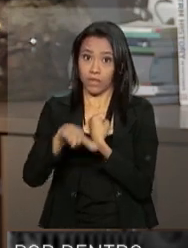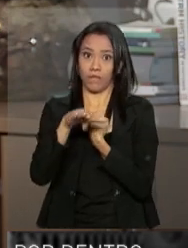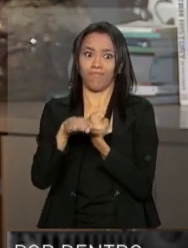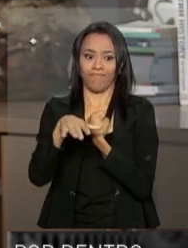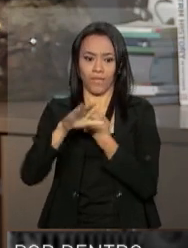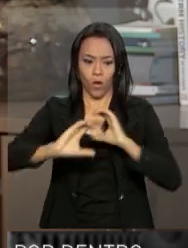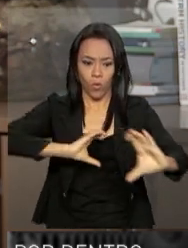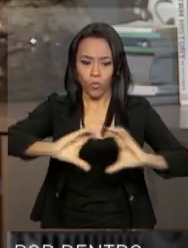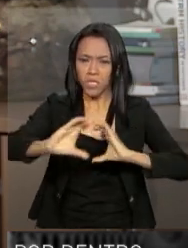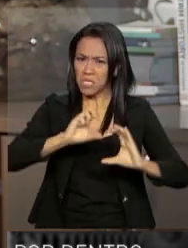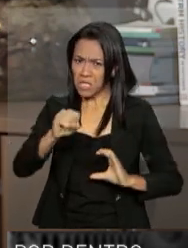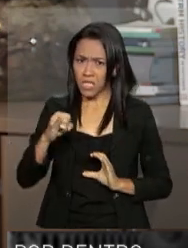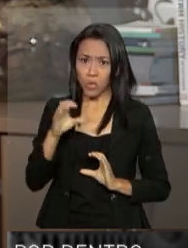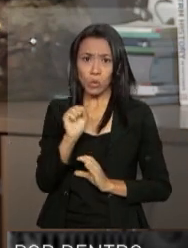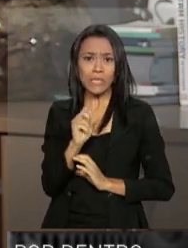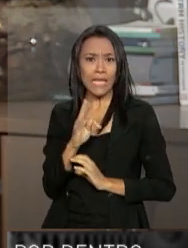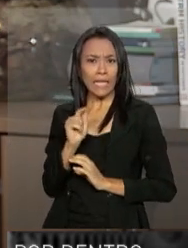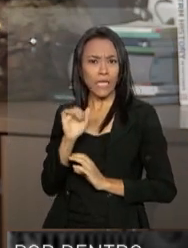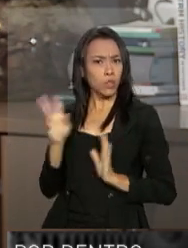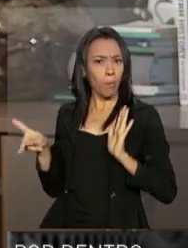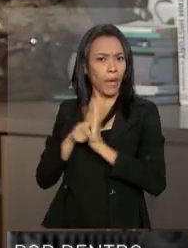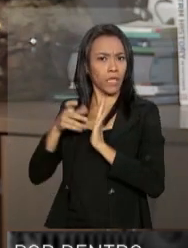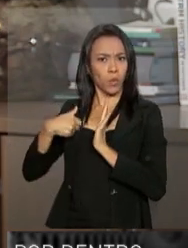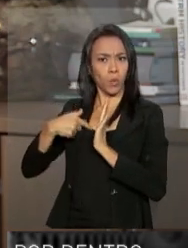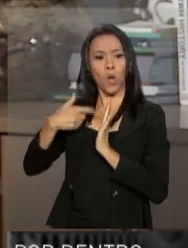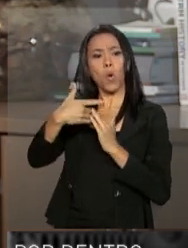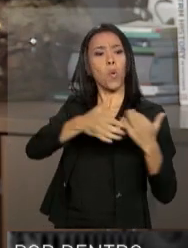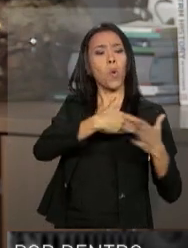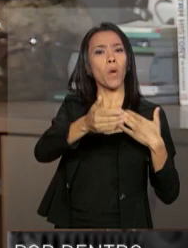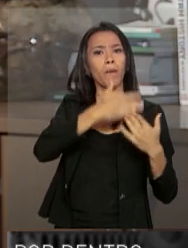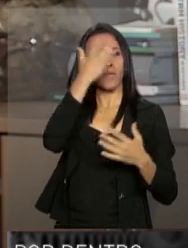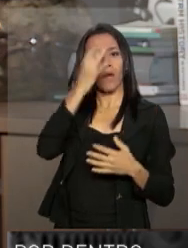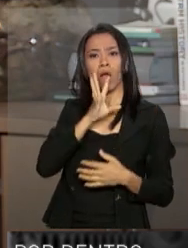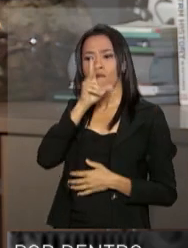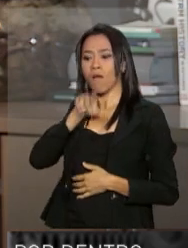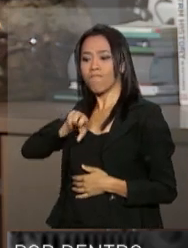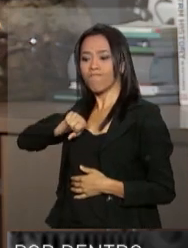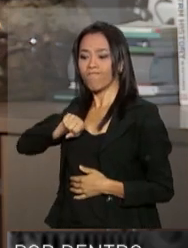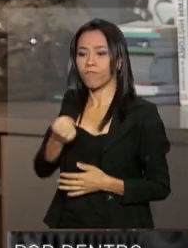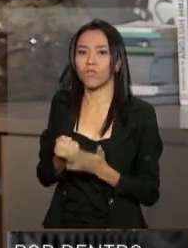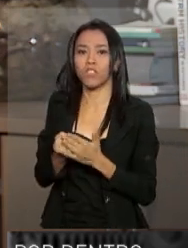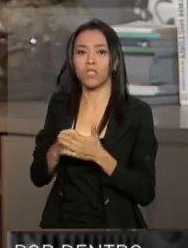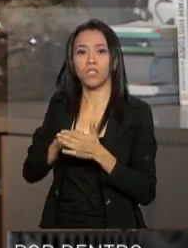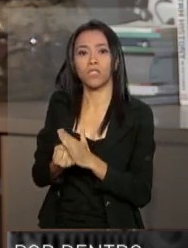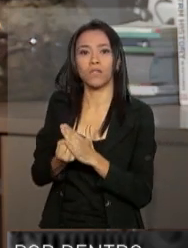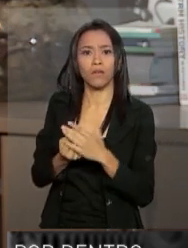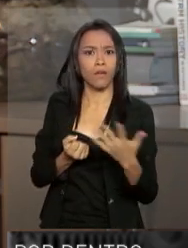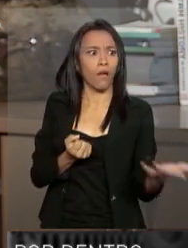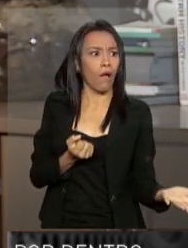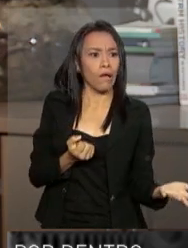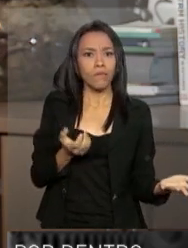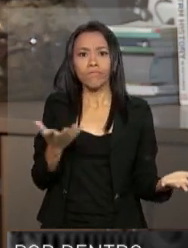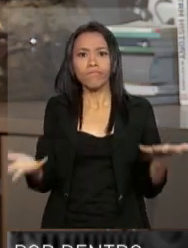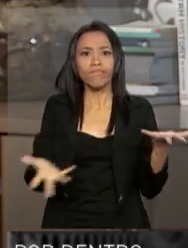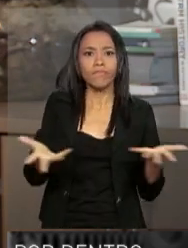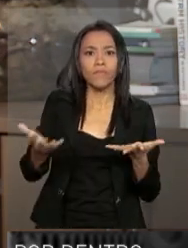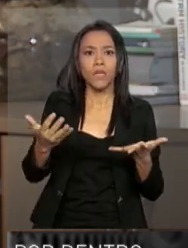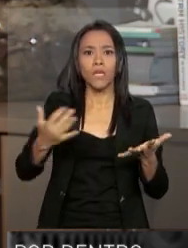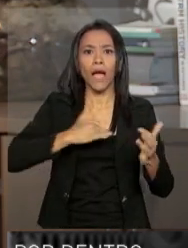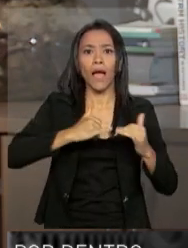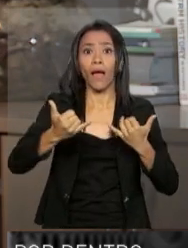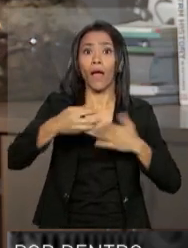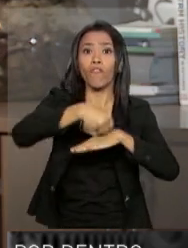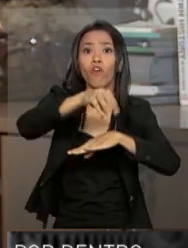porque se o satélite não é seu, basta alguém desligar o satélite e todas as comunicações do governo, em termos de defesa, elas cessariam. Então, um